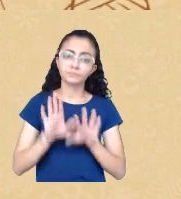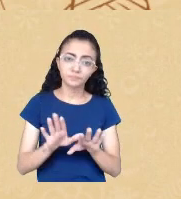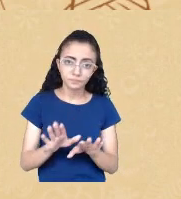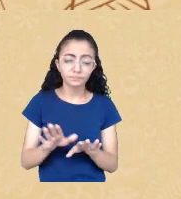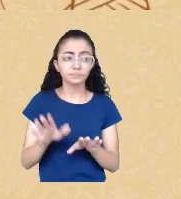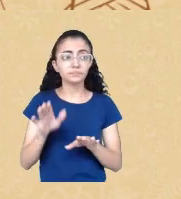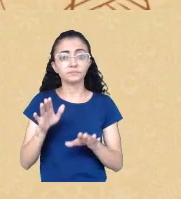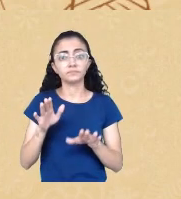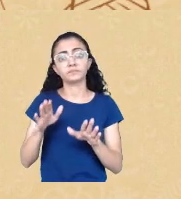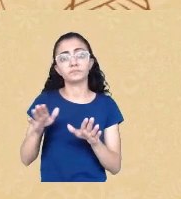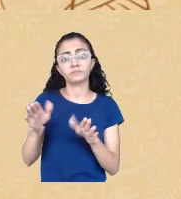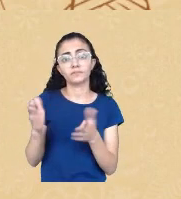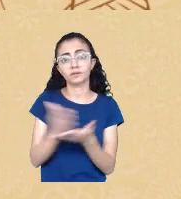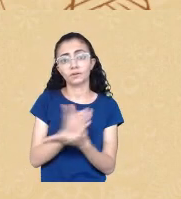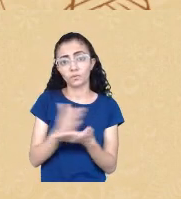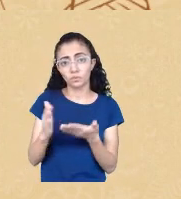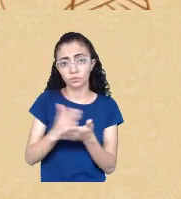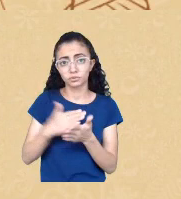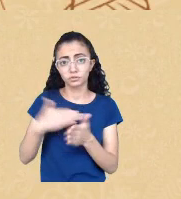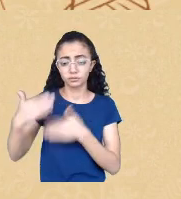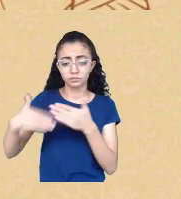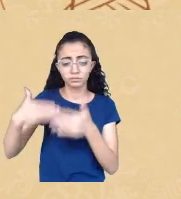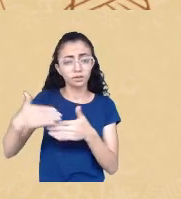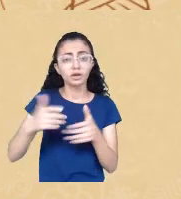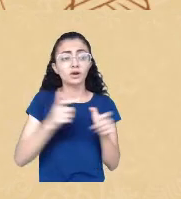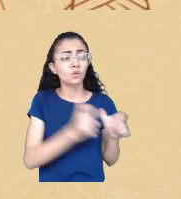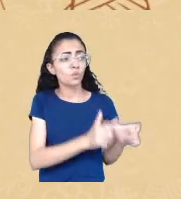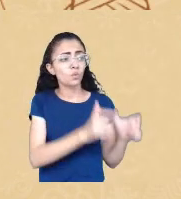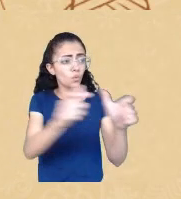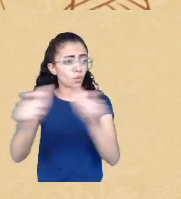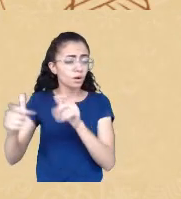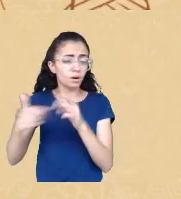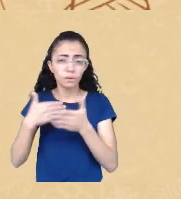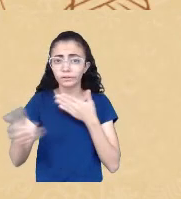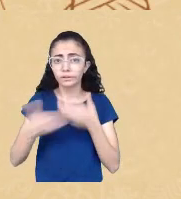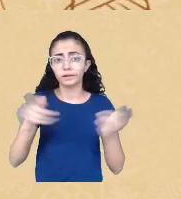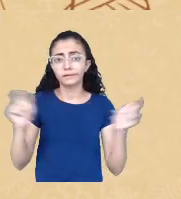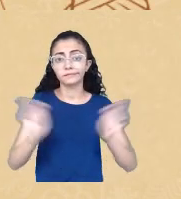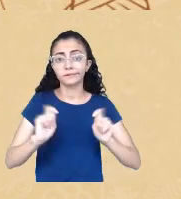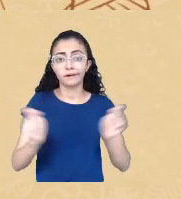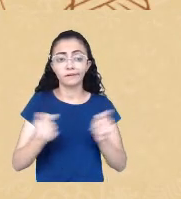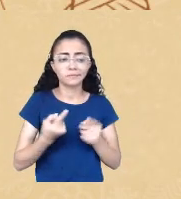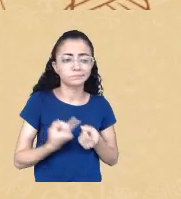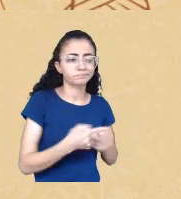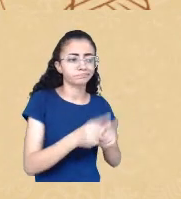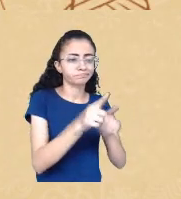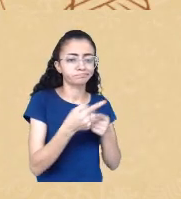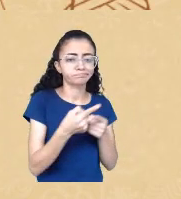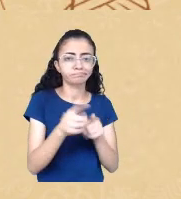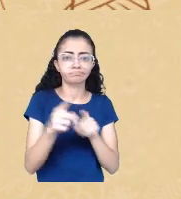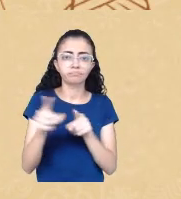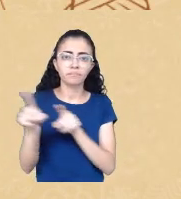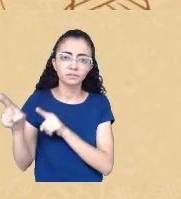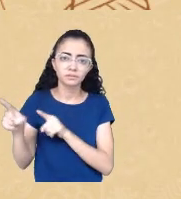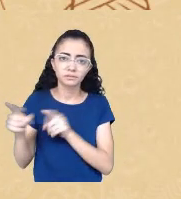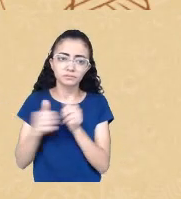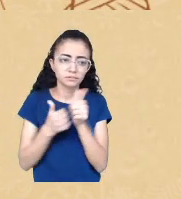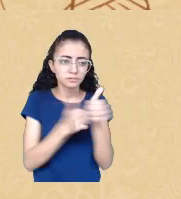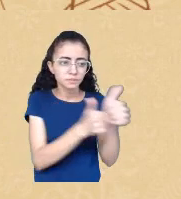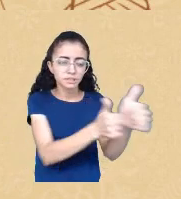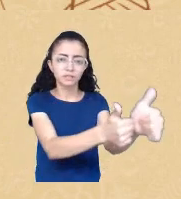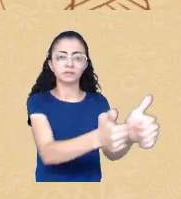lugar é lugar de perseguição diferente dos nossos segmentos que são os segmentos de iniciação